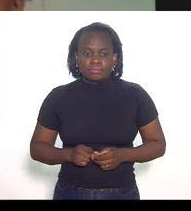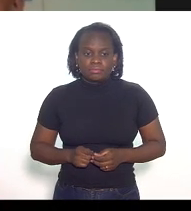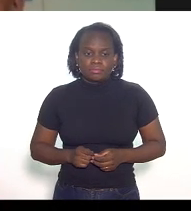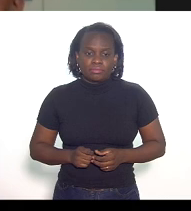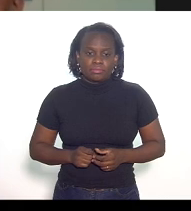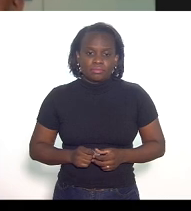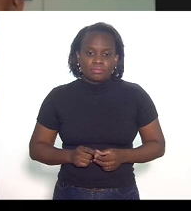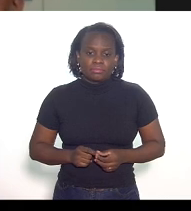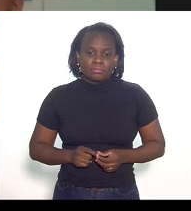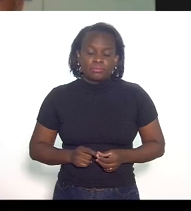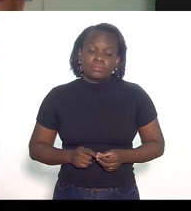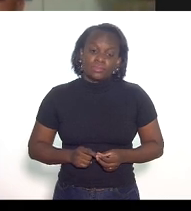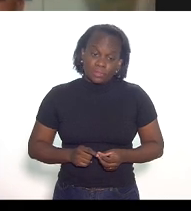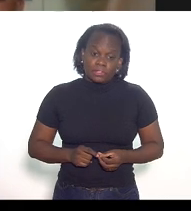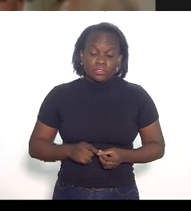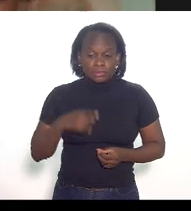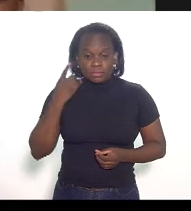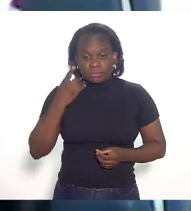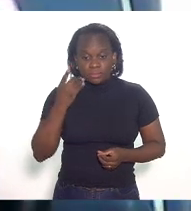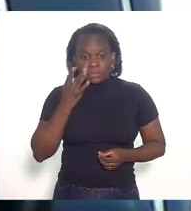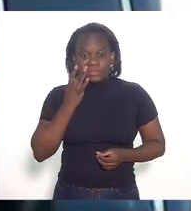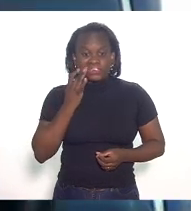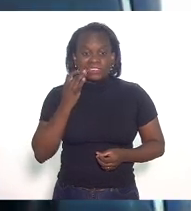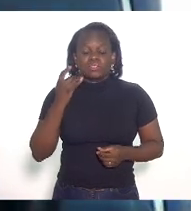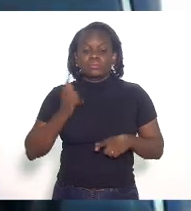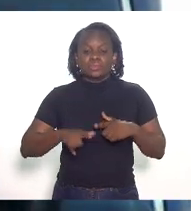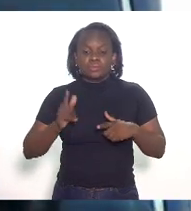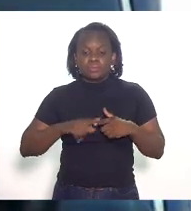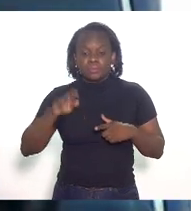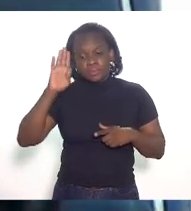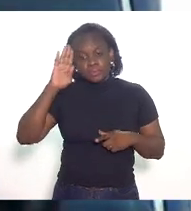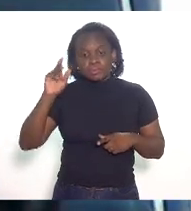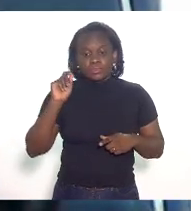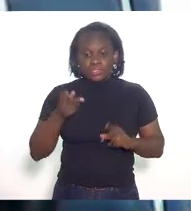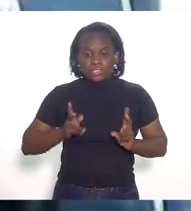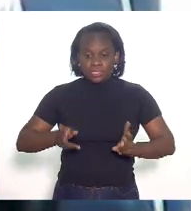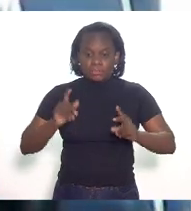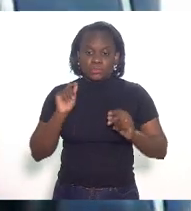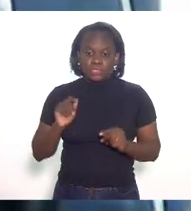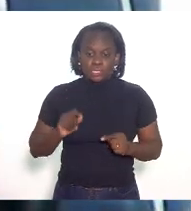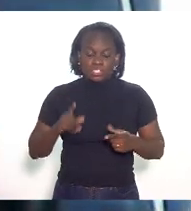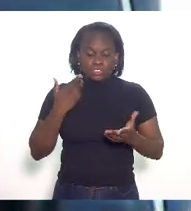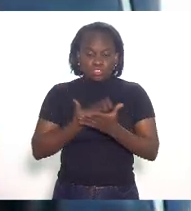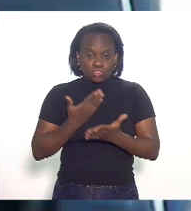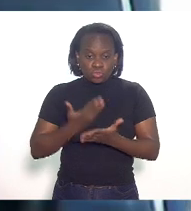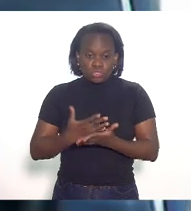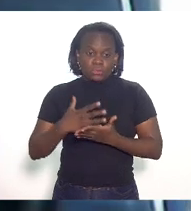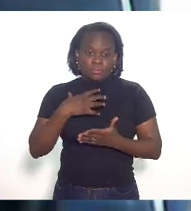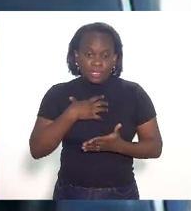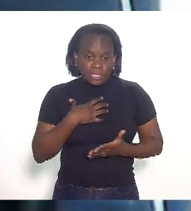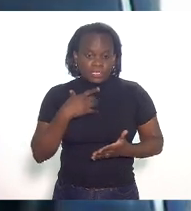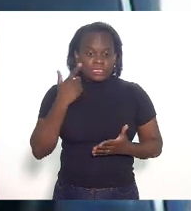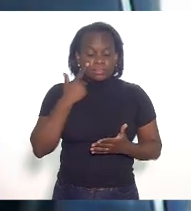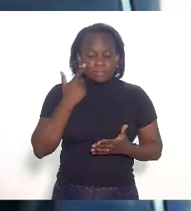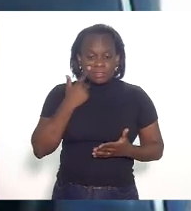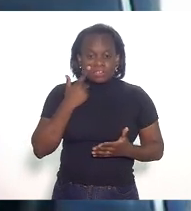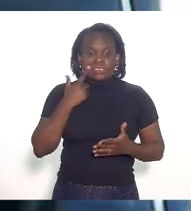Priscila deputado a grande questão sempre é primeiro o estudo de impacto ele tem que estar